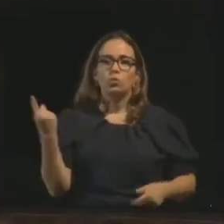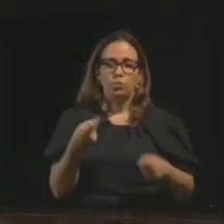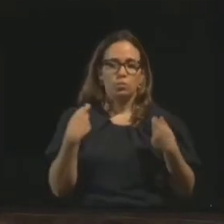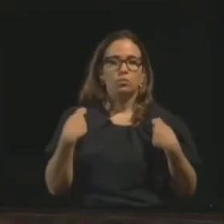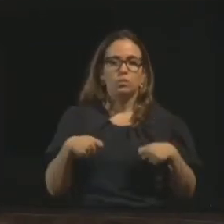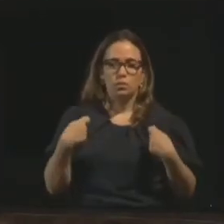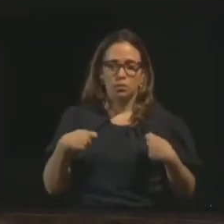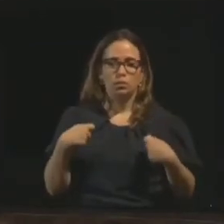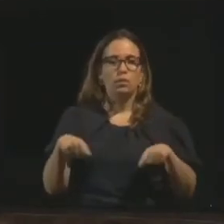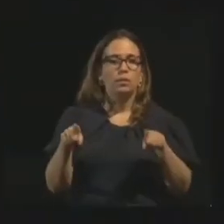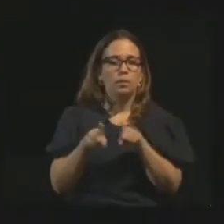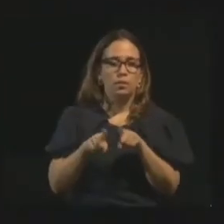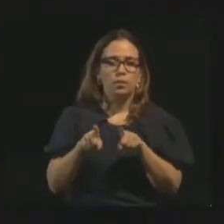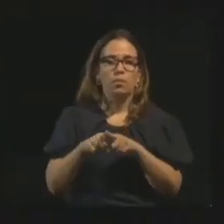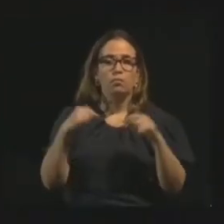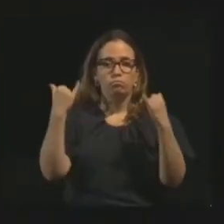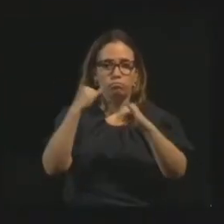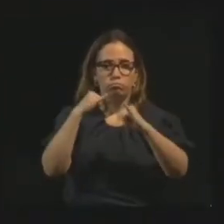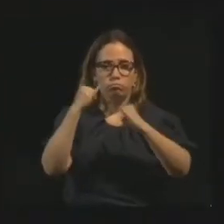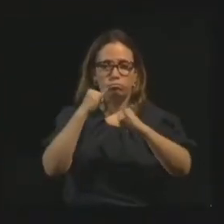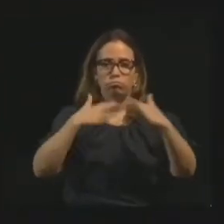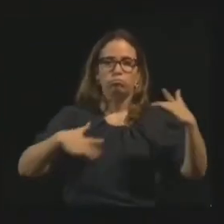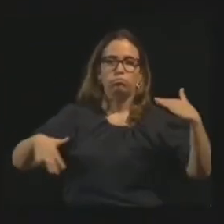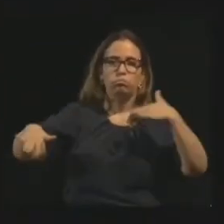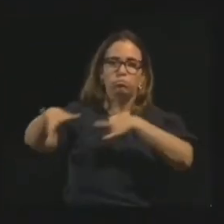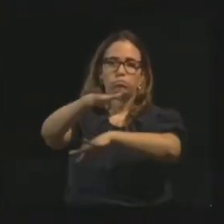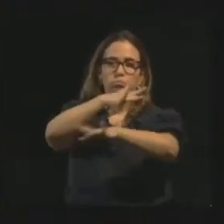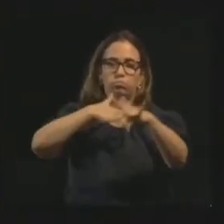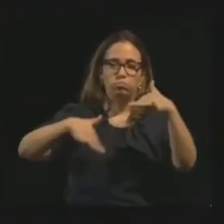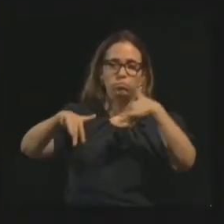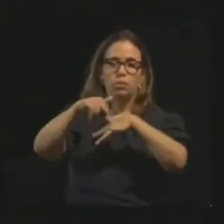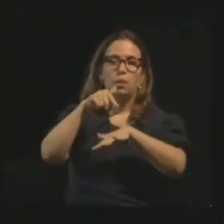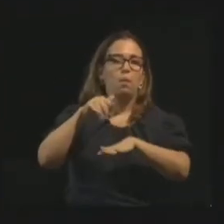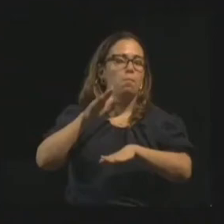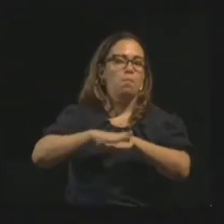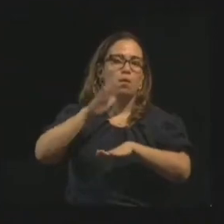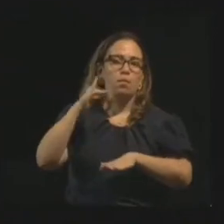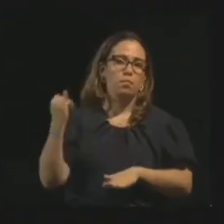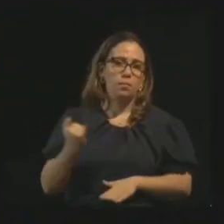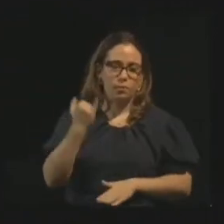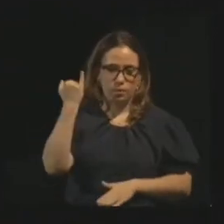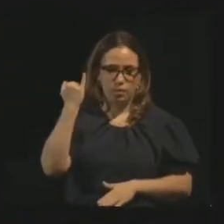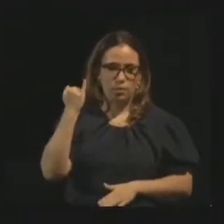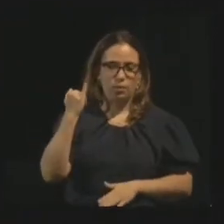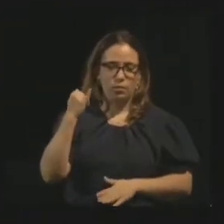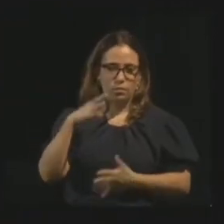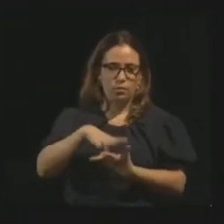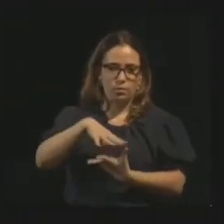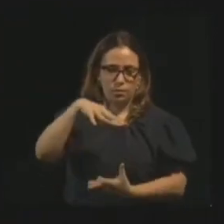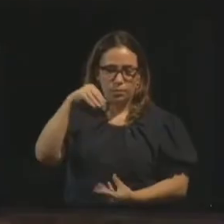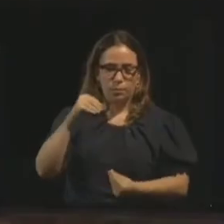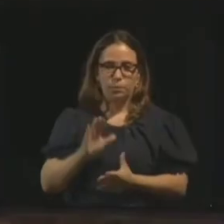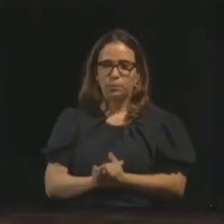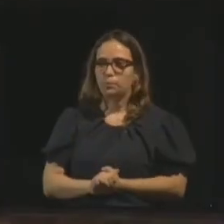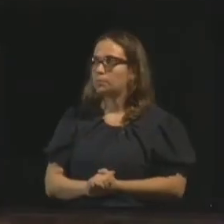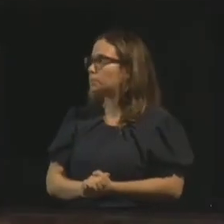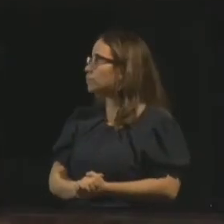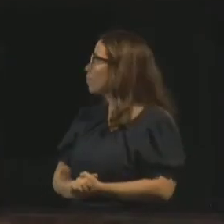E além da doação de fluidos, que é muito importante para o trabalho do mundo espiritual. Então, lembrar disso.